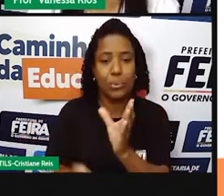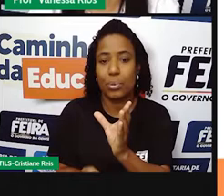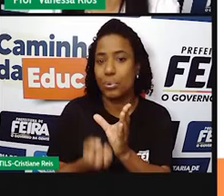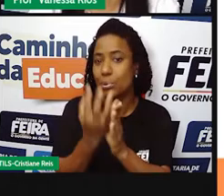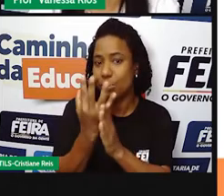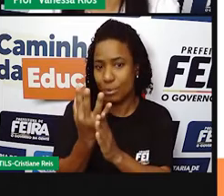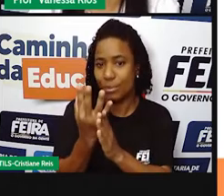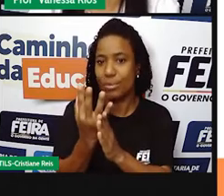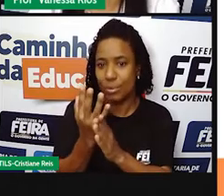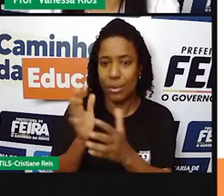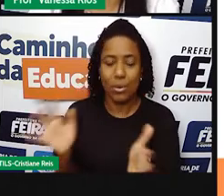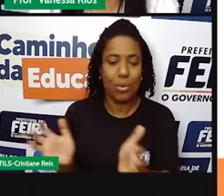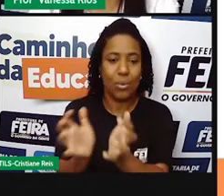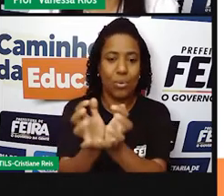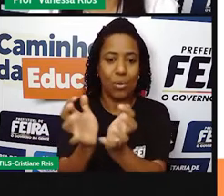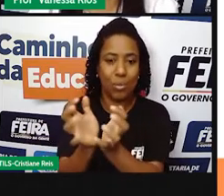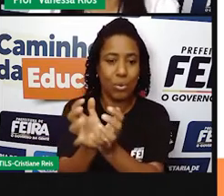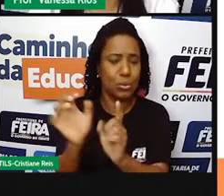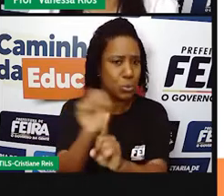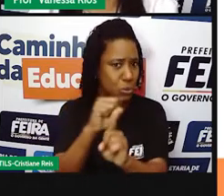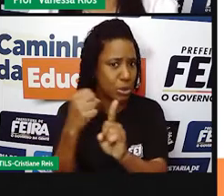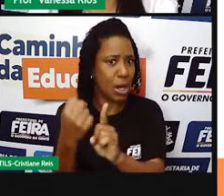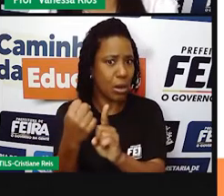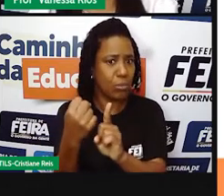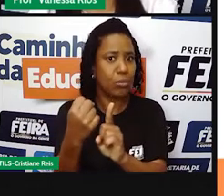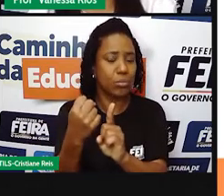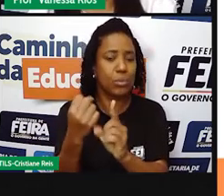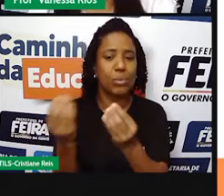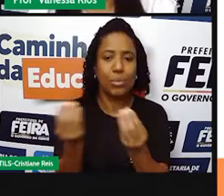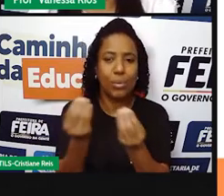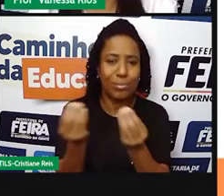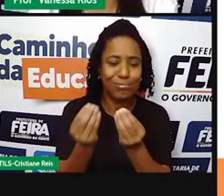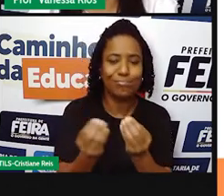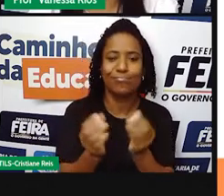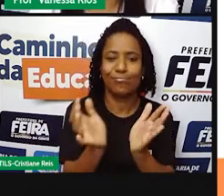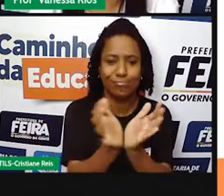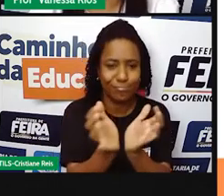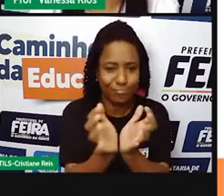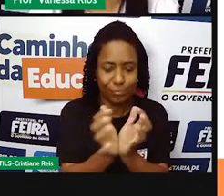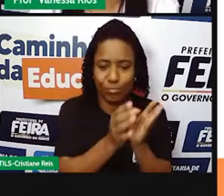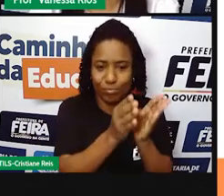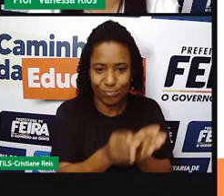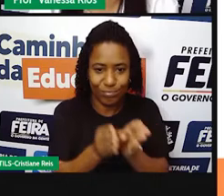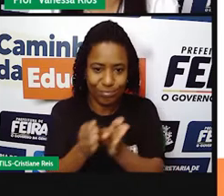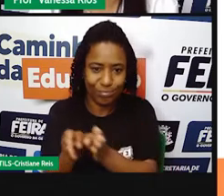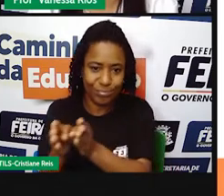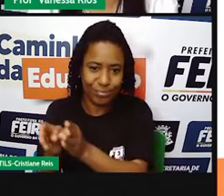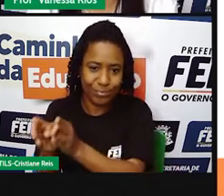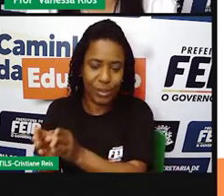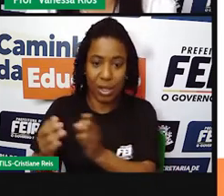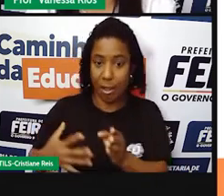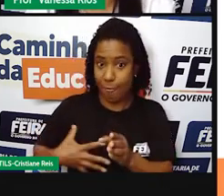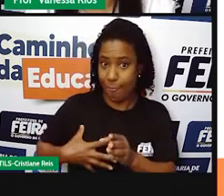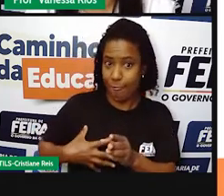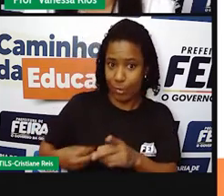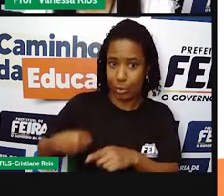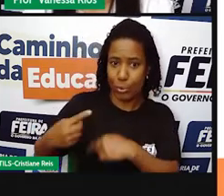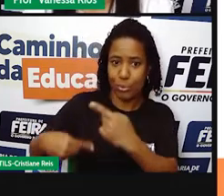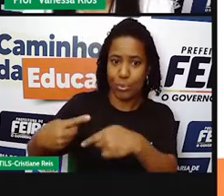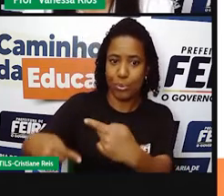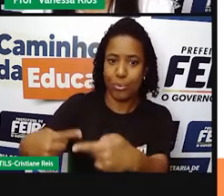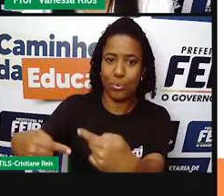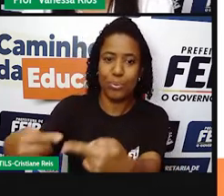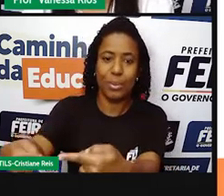Como forma de organização social na invenção ali de procriar, de reprodução. E também de proteção,